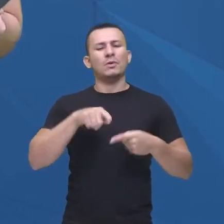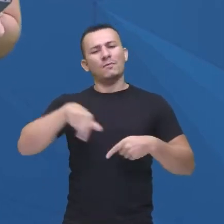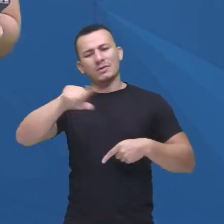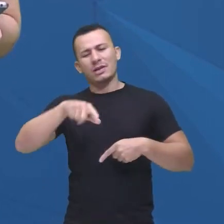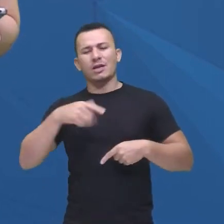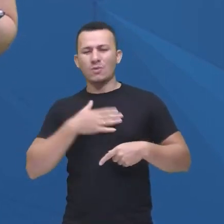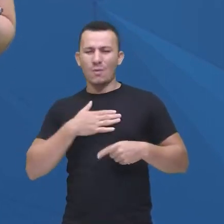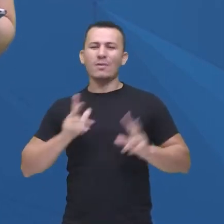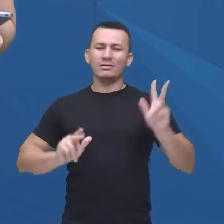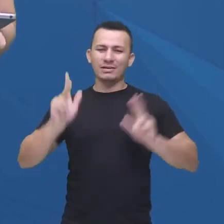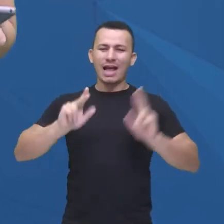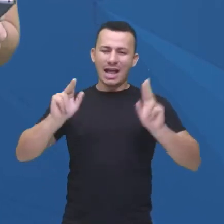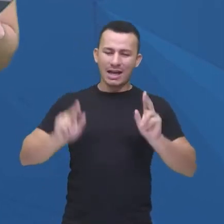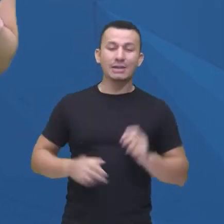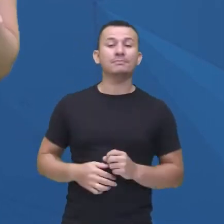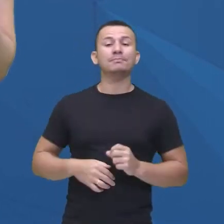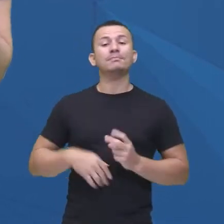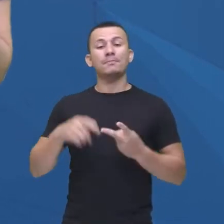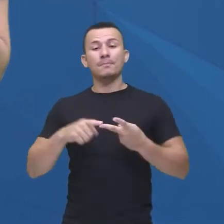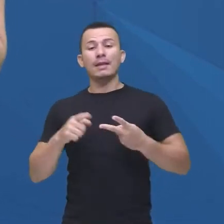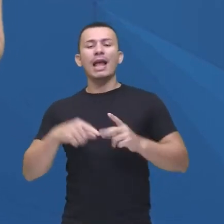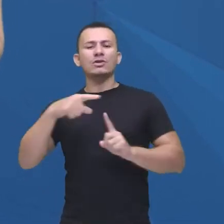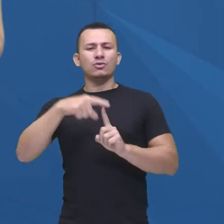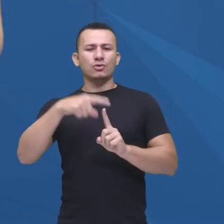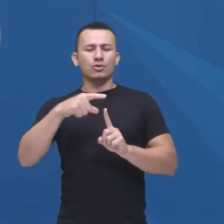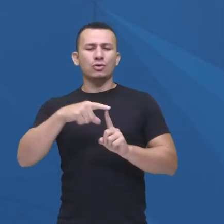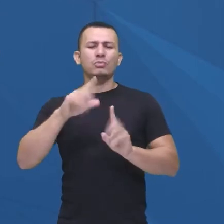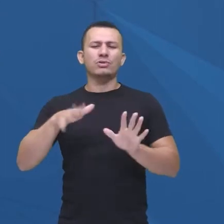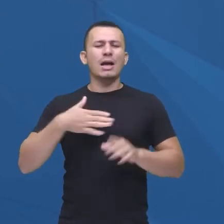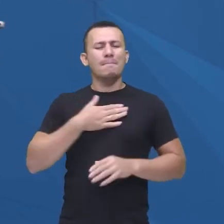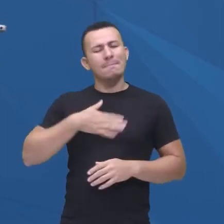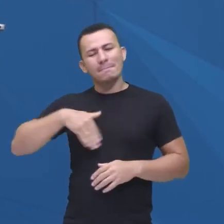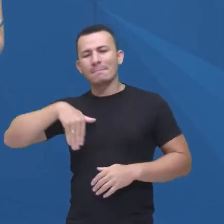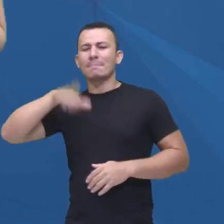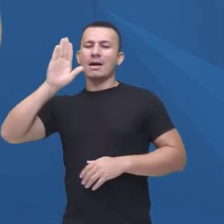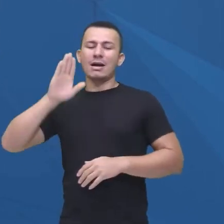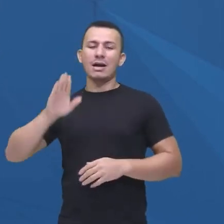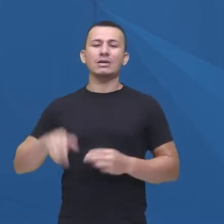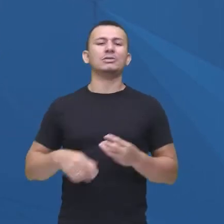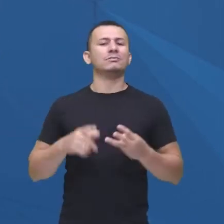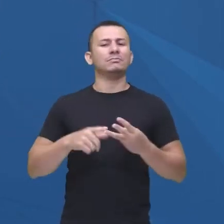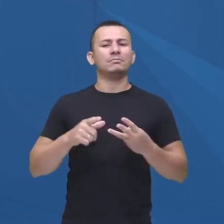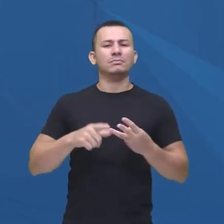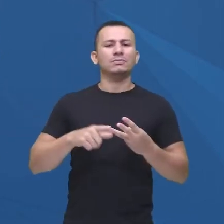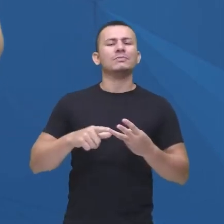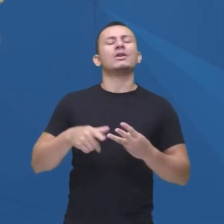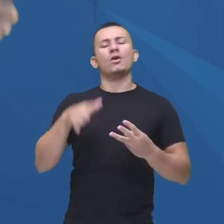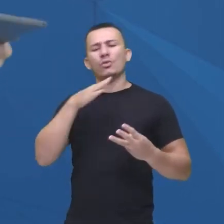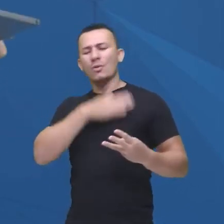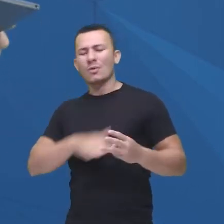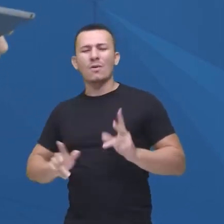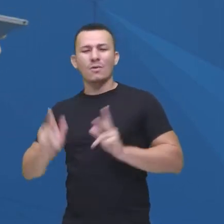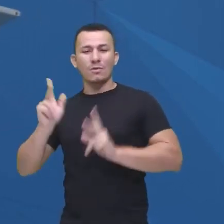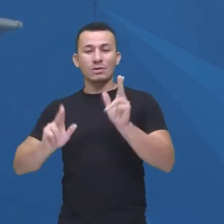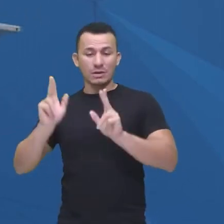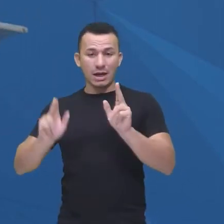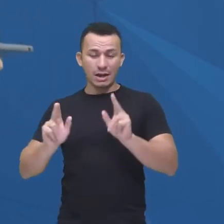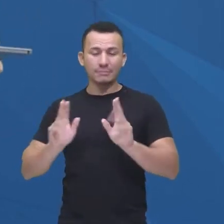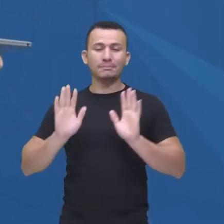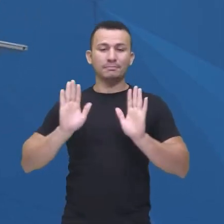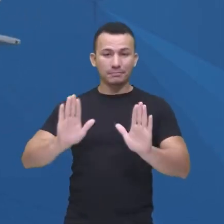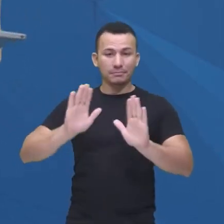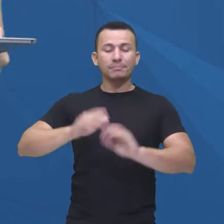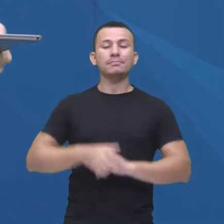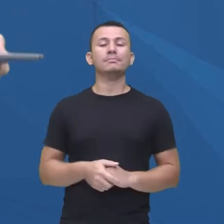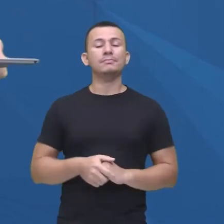qual tipo de série que você gosta mais de assistir, a sua série favorita, aquela que você não gosta, mas e aí? O que de